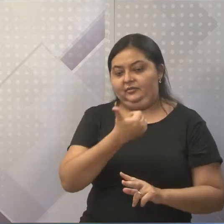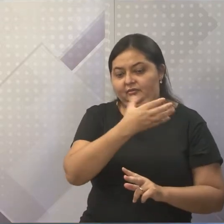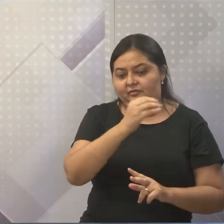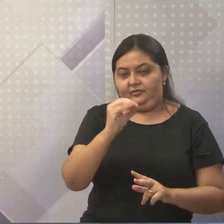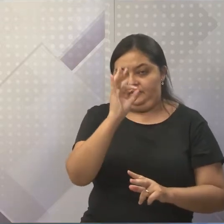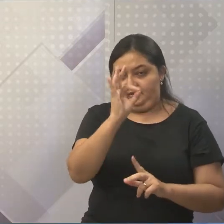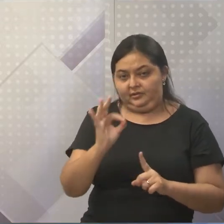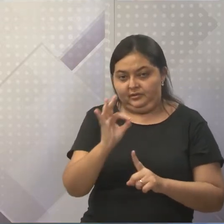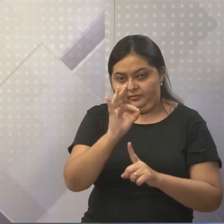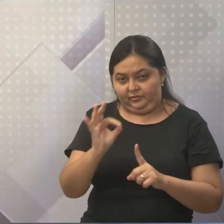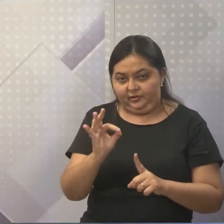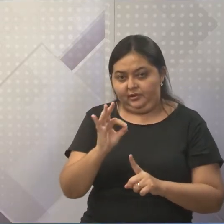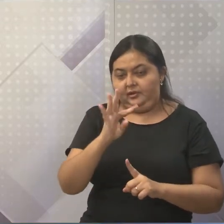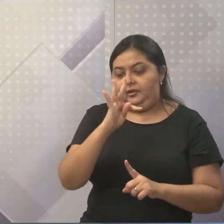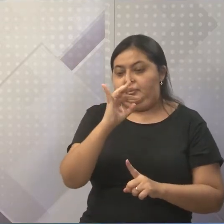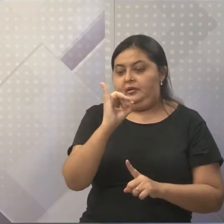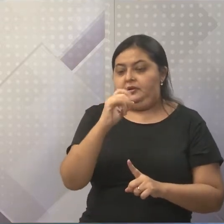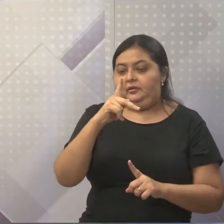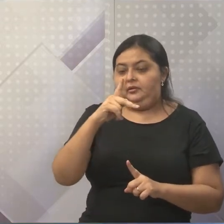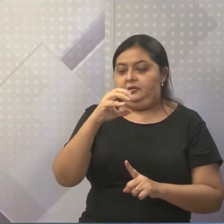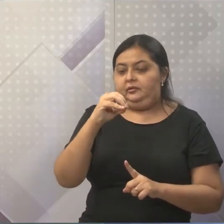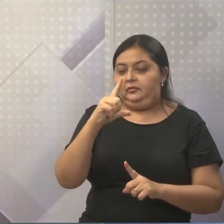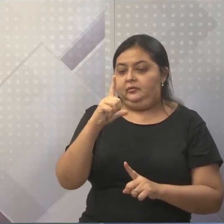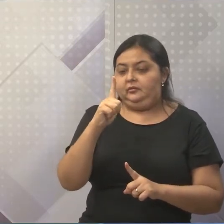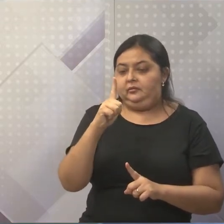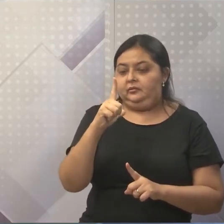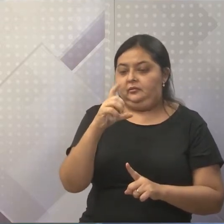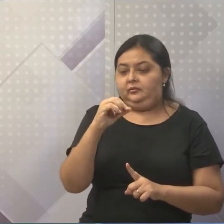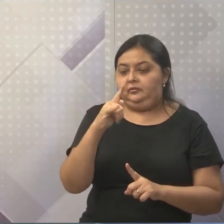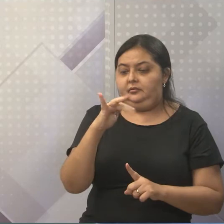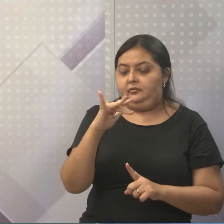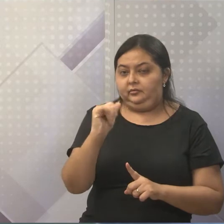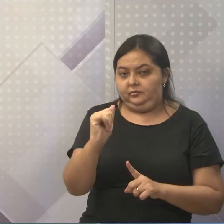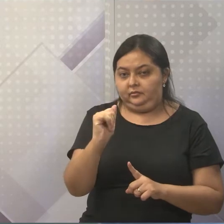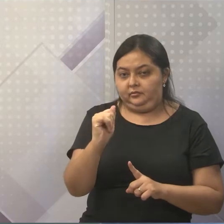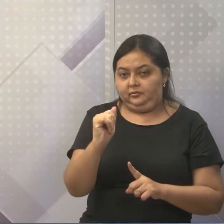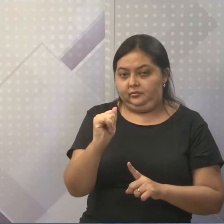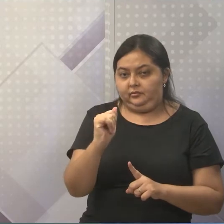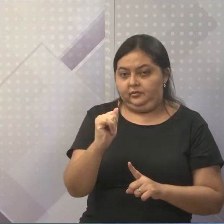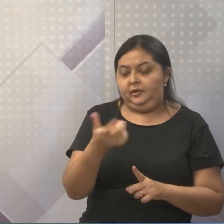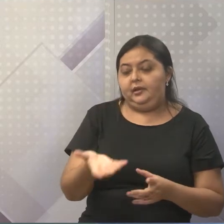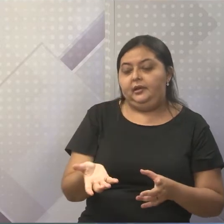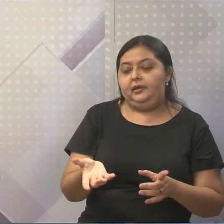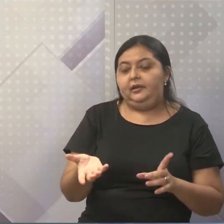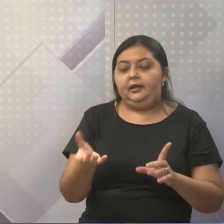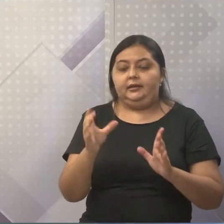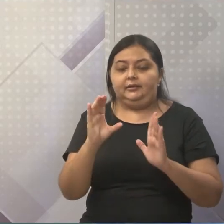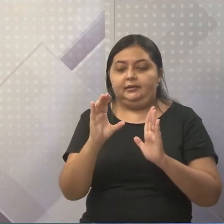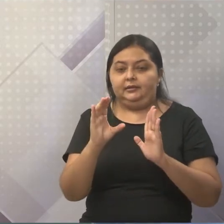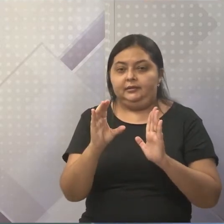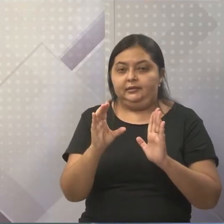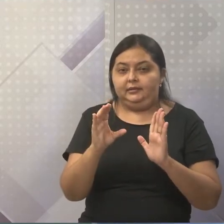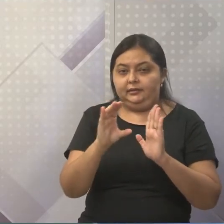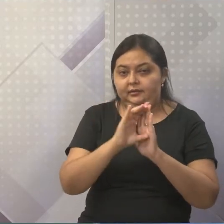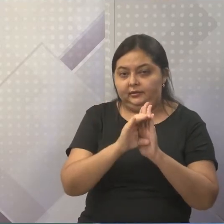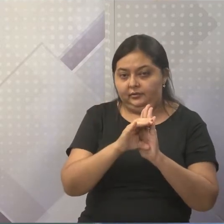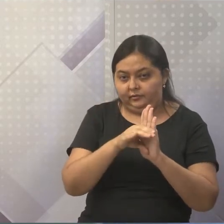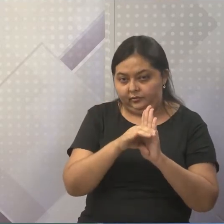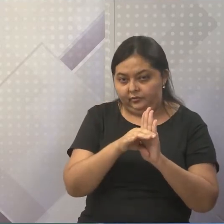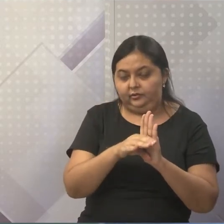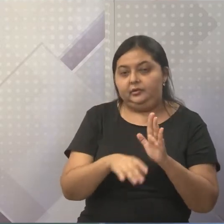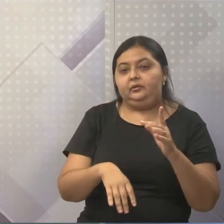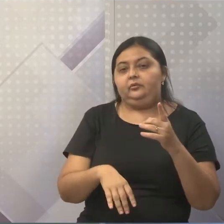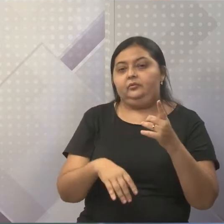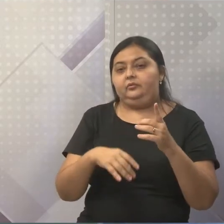Toda tipologia guarda em si um termo dentro do outro. Quando ele faz a narração, porque ele vai